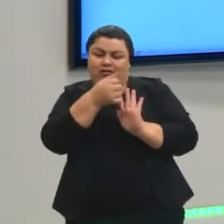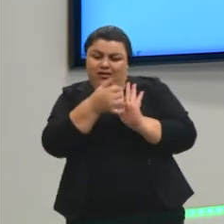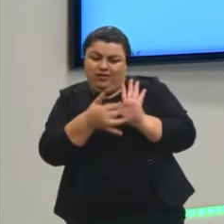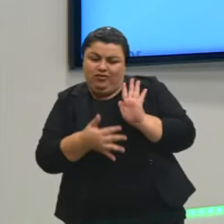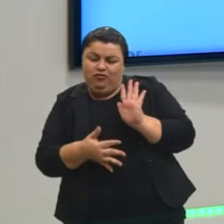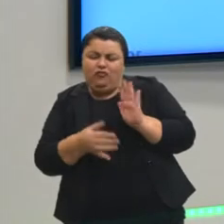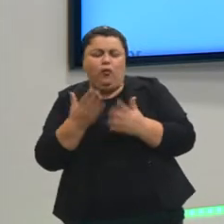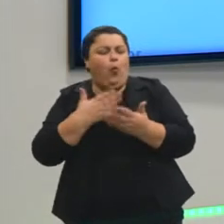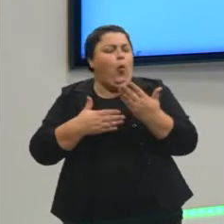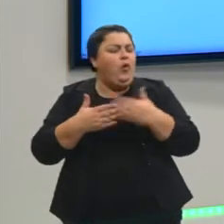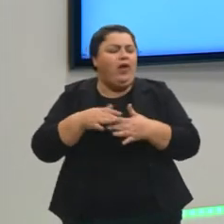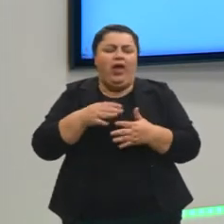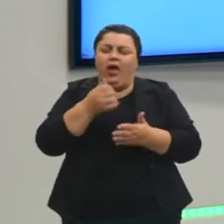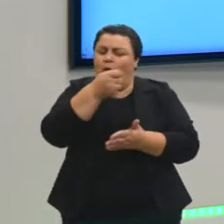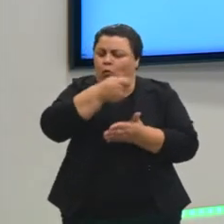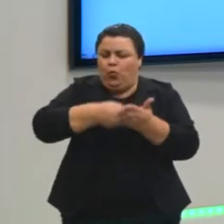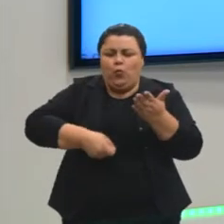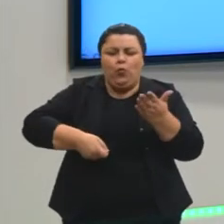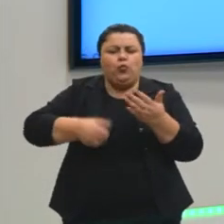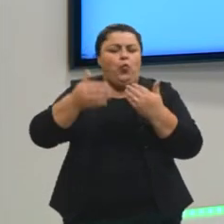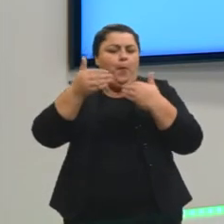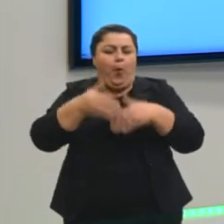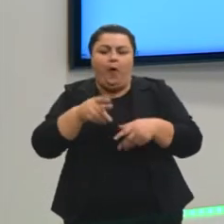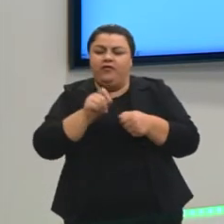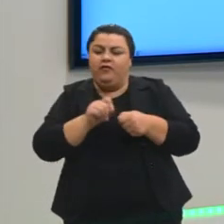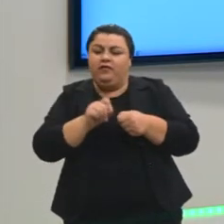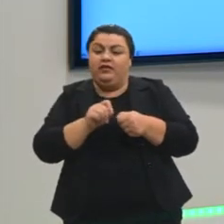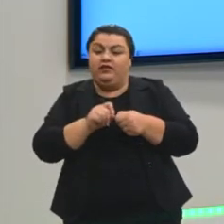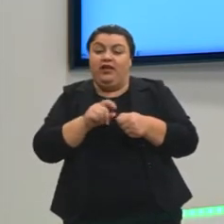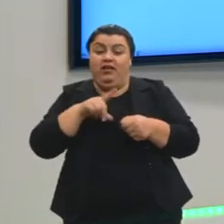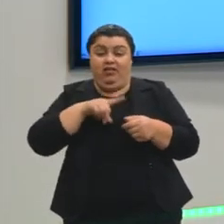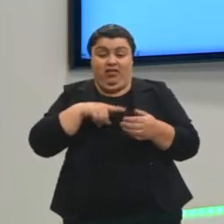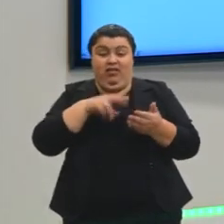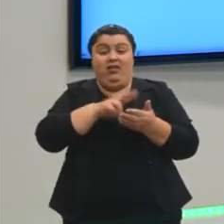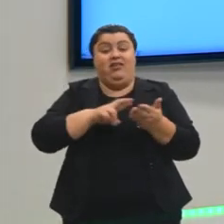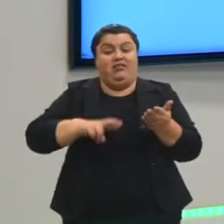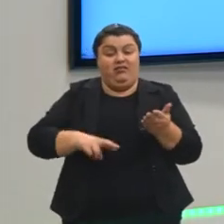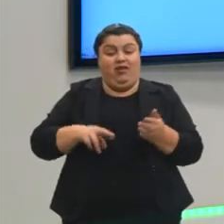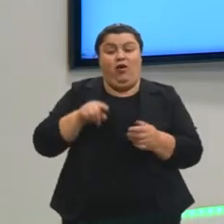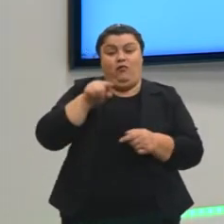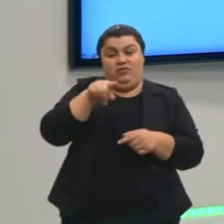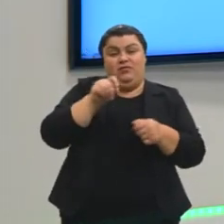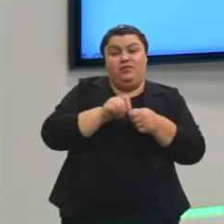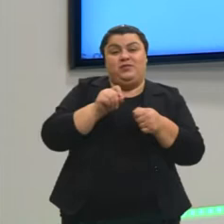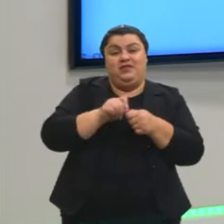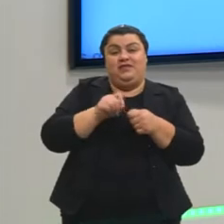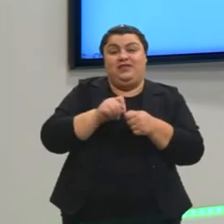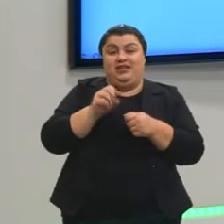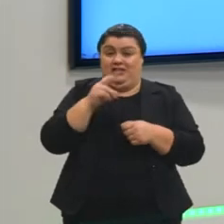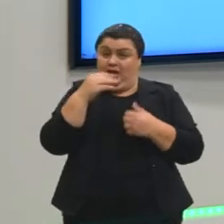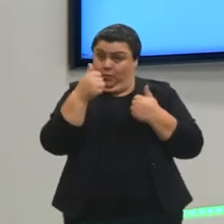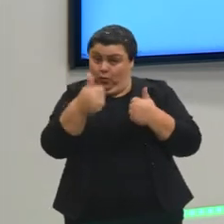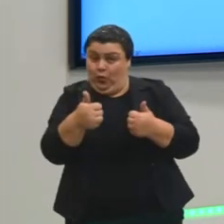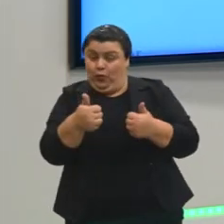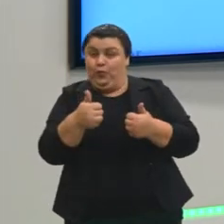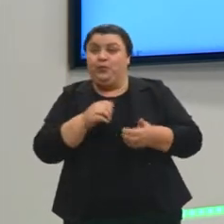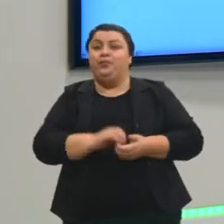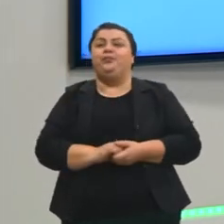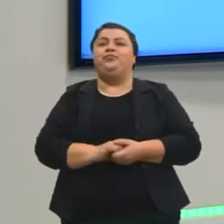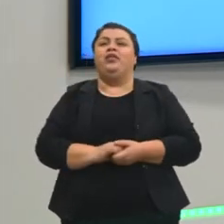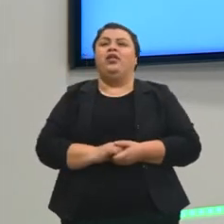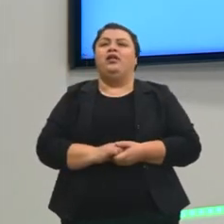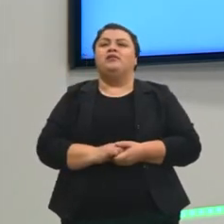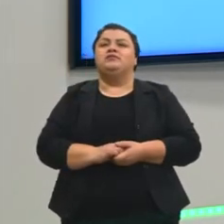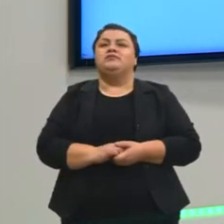qualquer concurso que exija uma redação, com essa tipologia, vocês vão ter que se posicionar. Tá bom, meus queridos? Vou passar aqui.